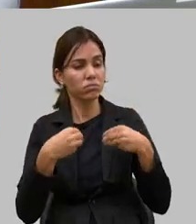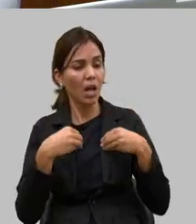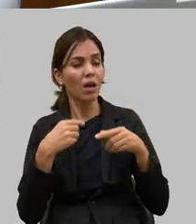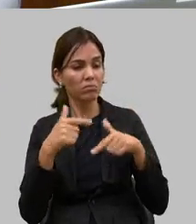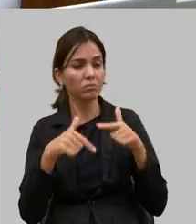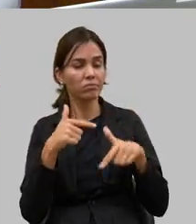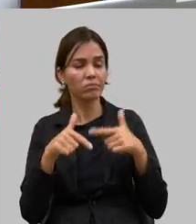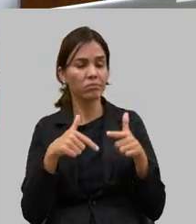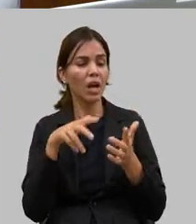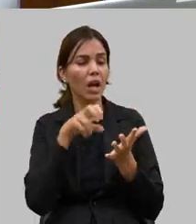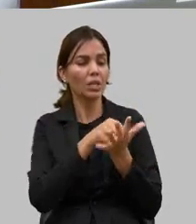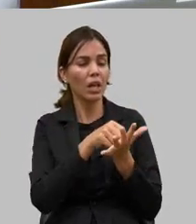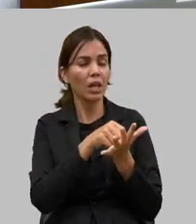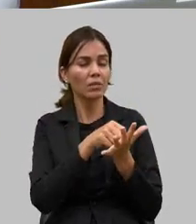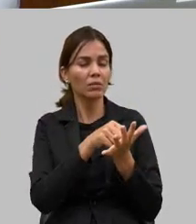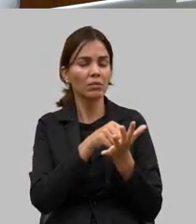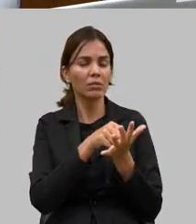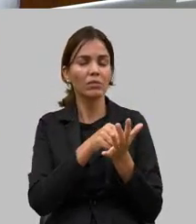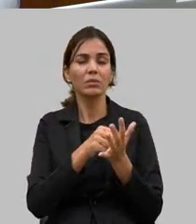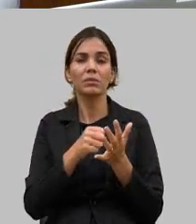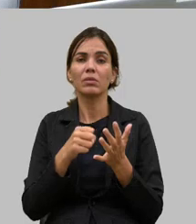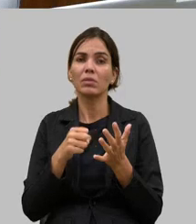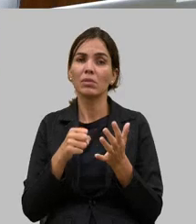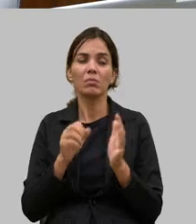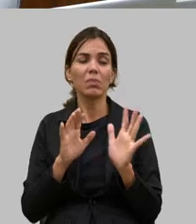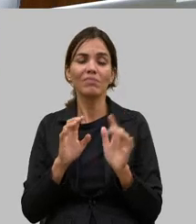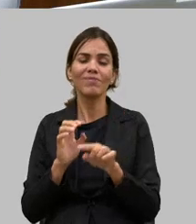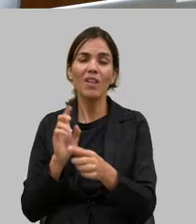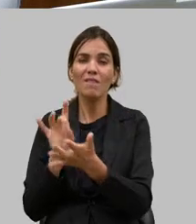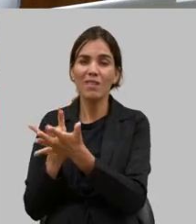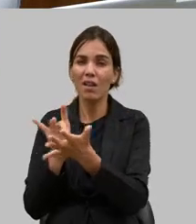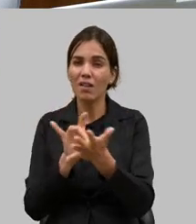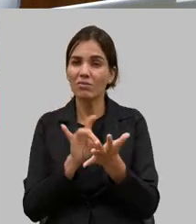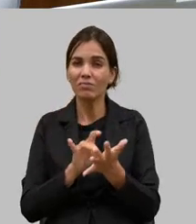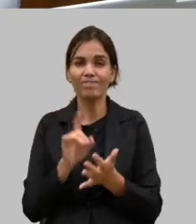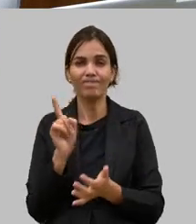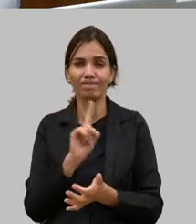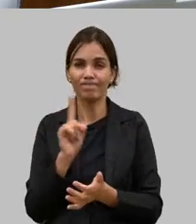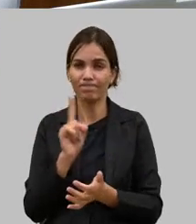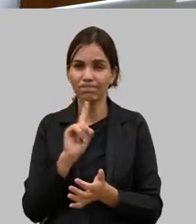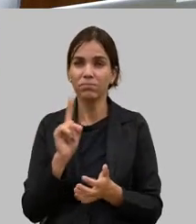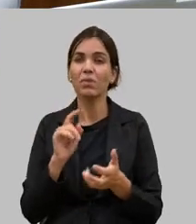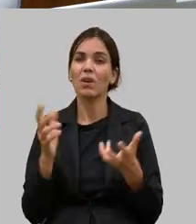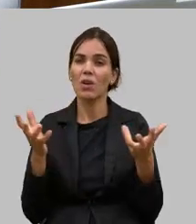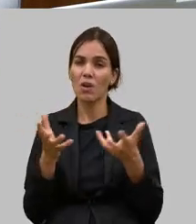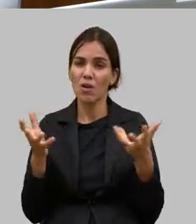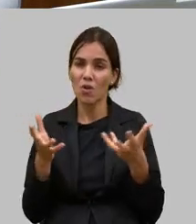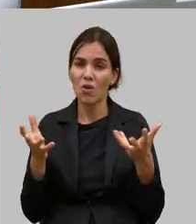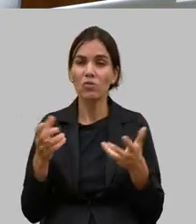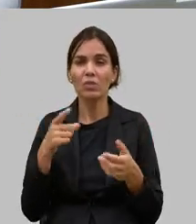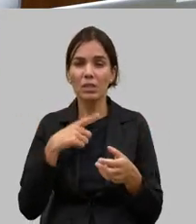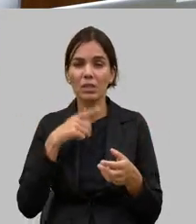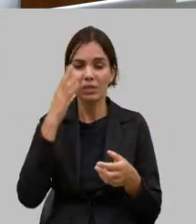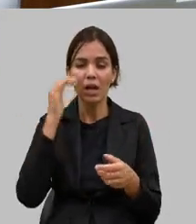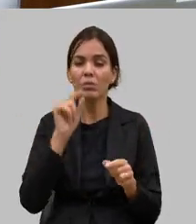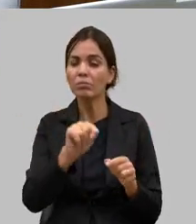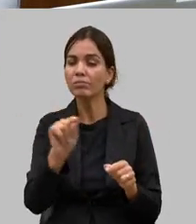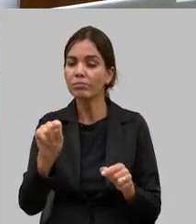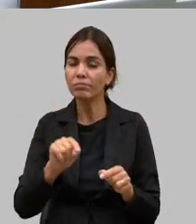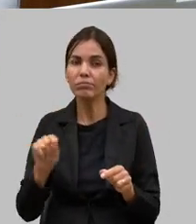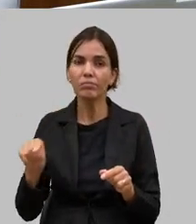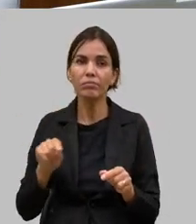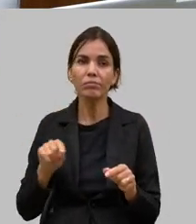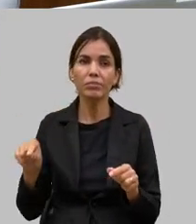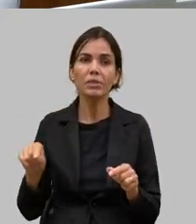produz o que produz para ser atendido não só emergencialmente mas também nas demandas de energia de qualidade o